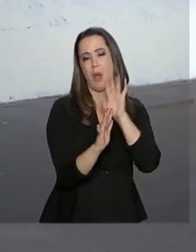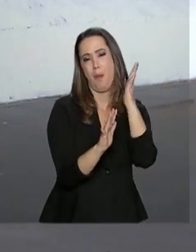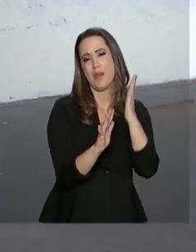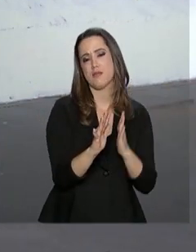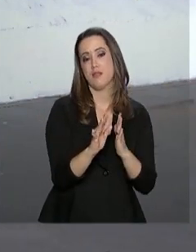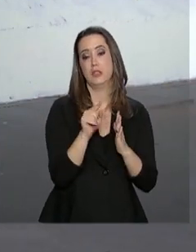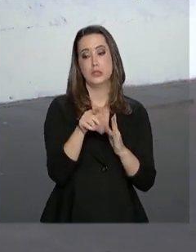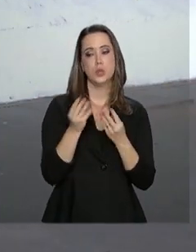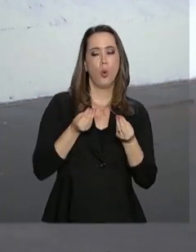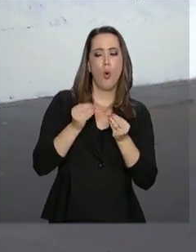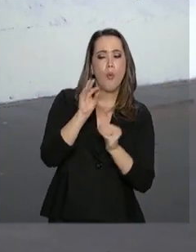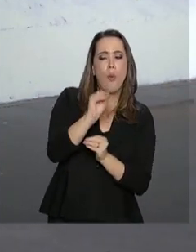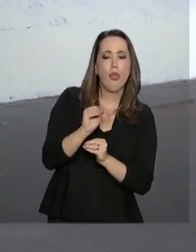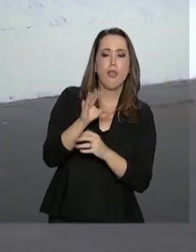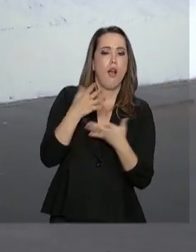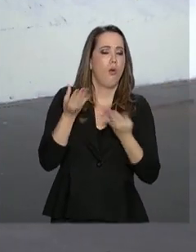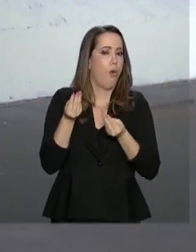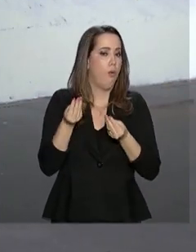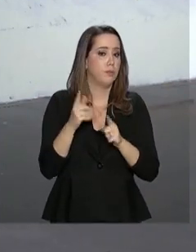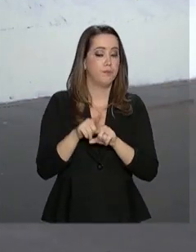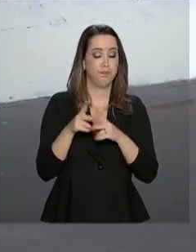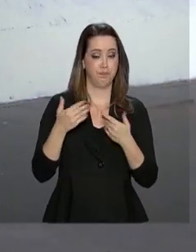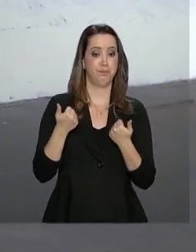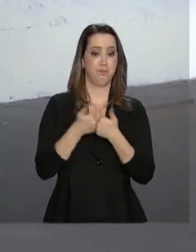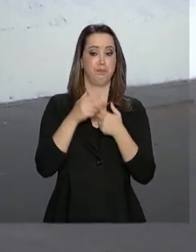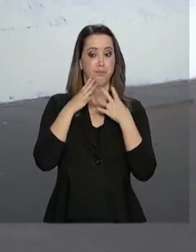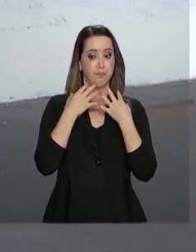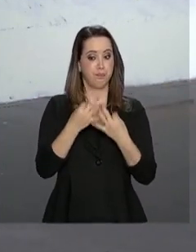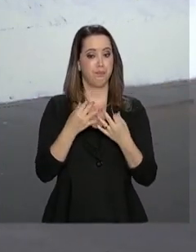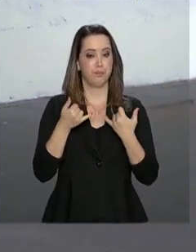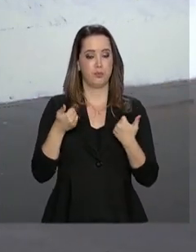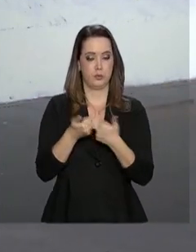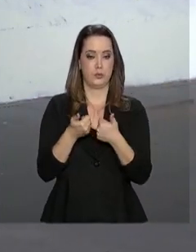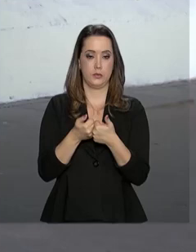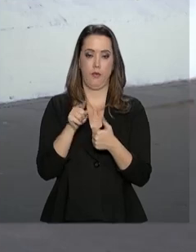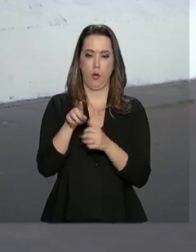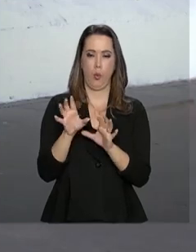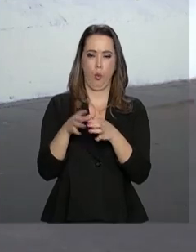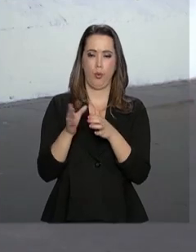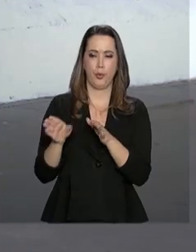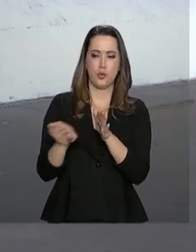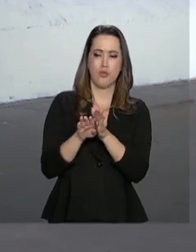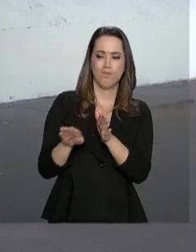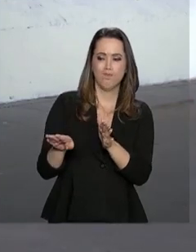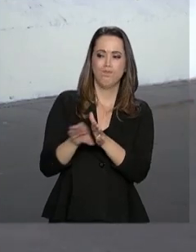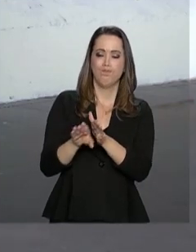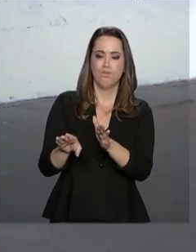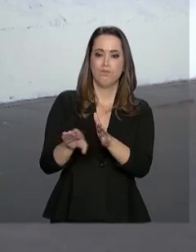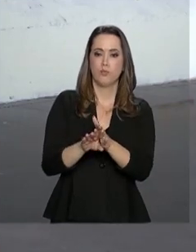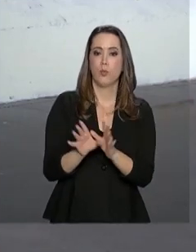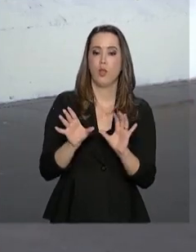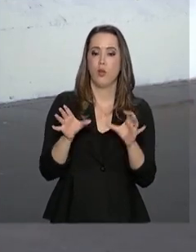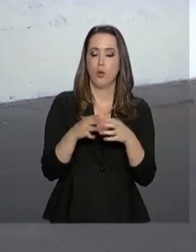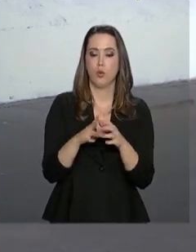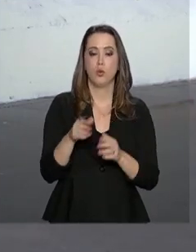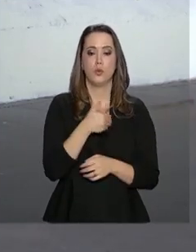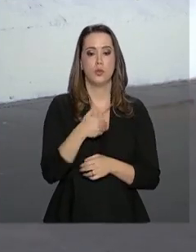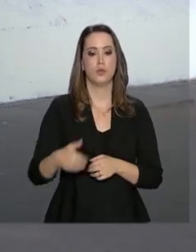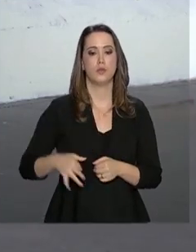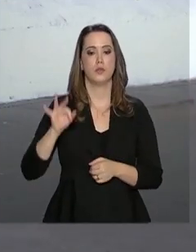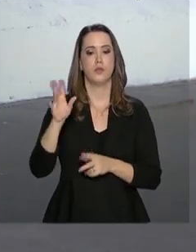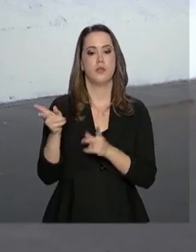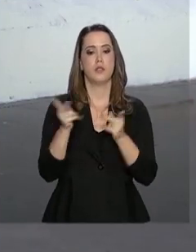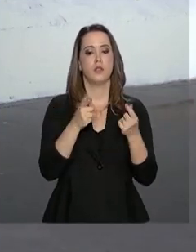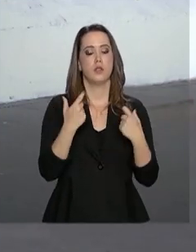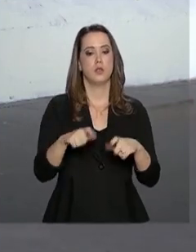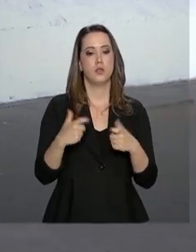atender esses imigrantes. Além de ver de perto como estão esses imigrantes, a comitiva e os representantes do governo federal vão visitar